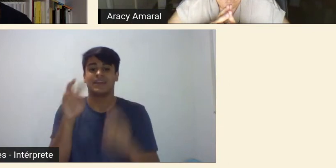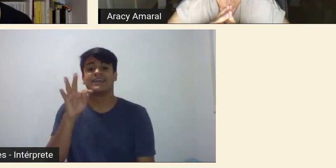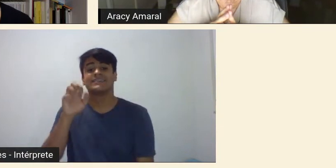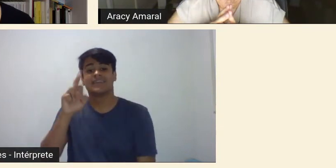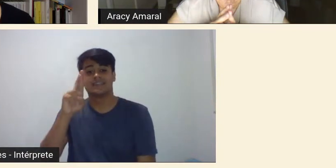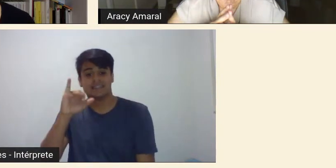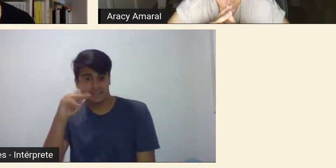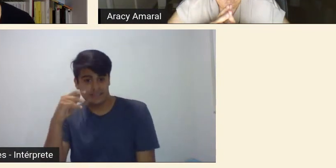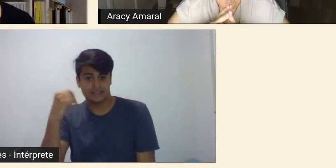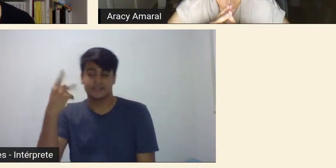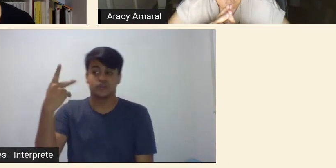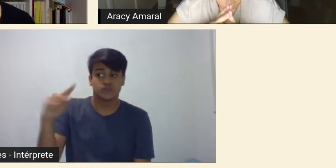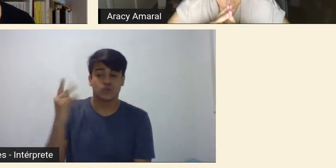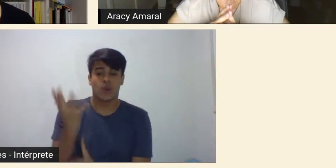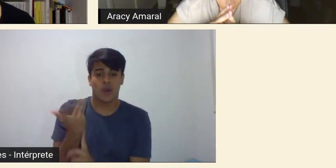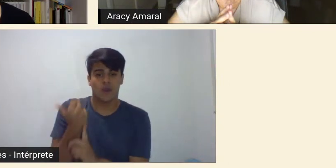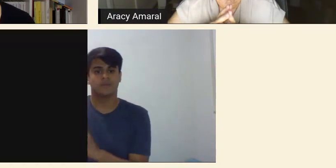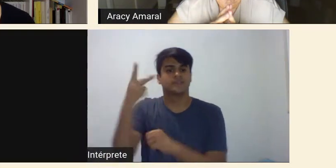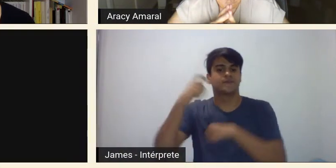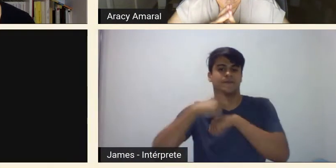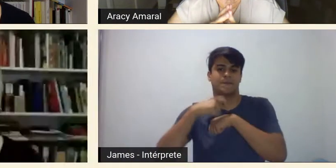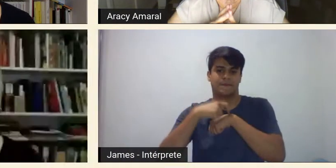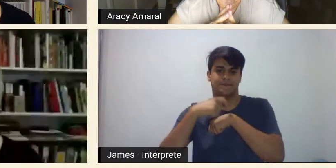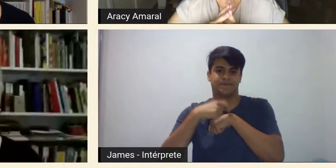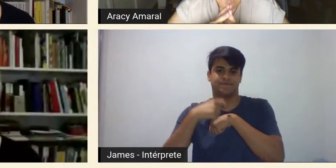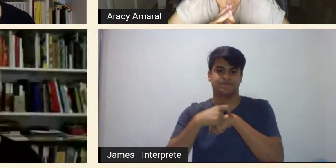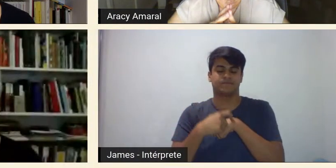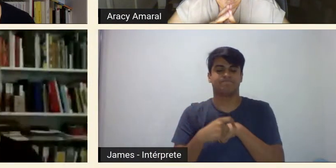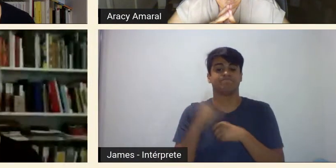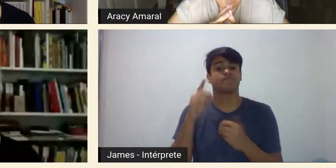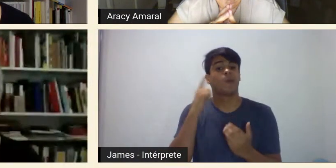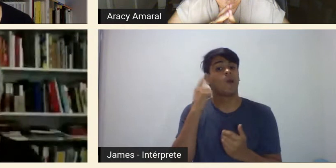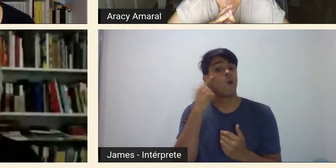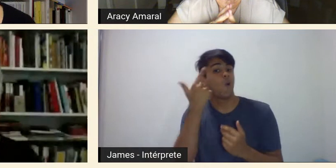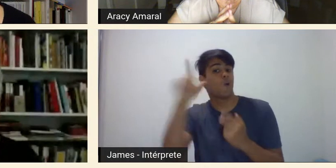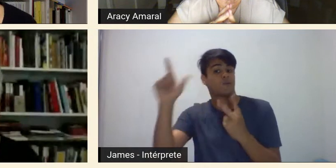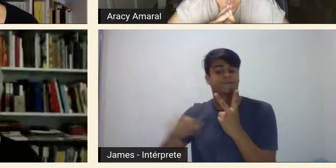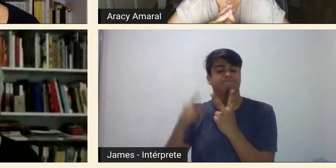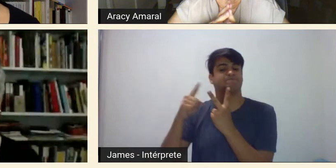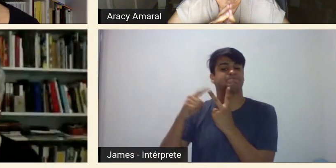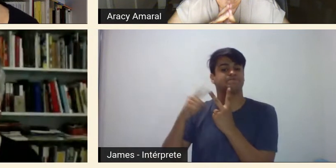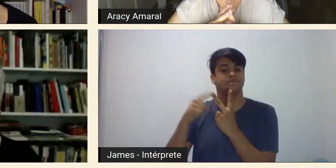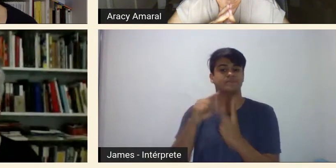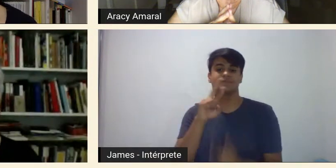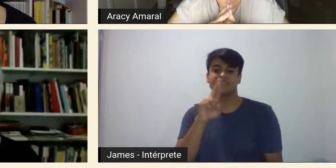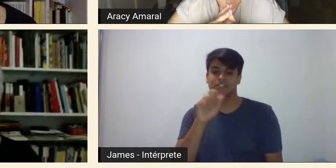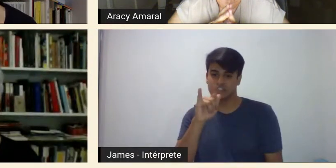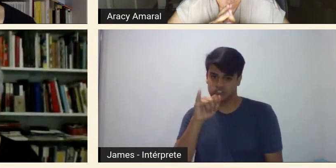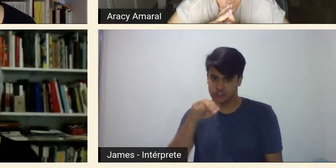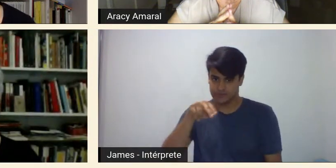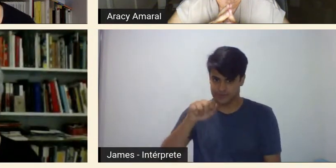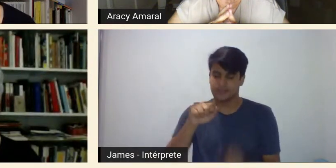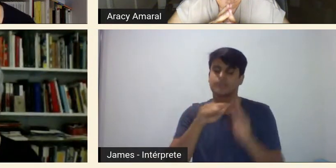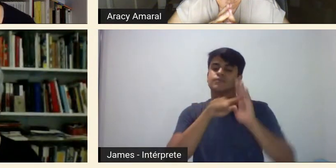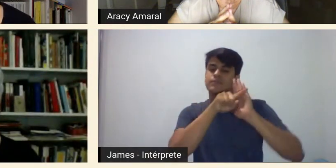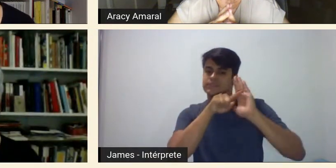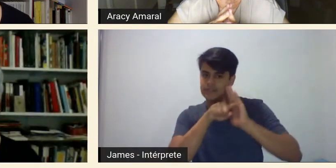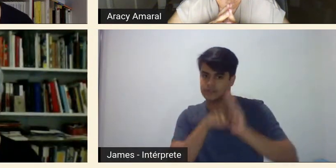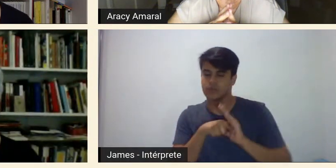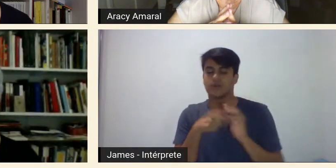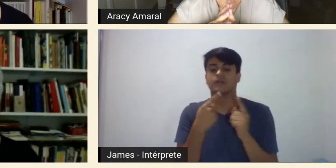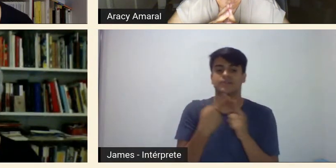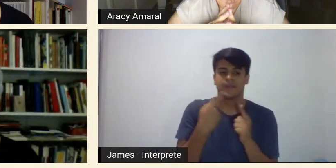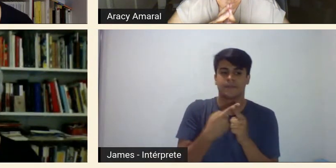Regina Teixeira de Barros é pesquisadora doutora em História da Arte pela USP atuou como